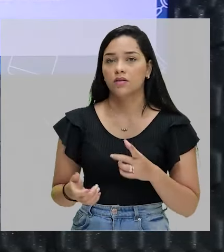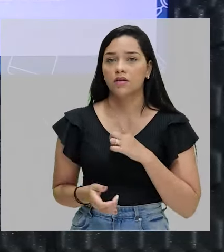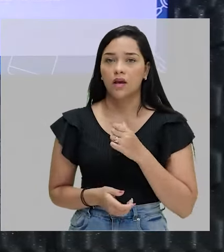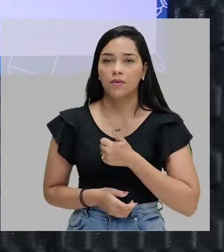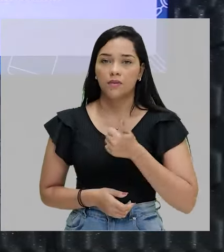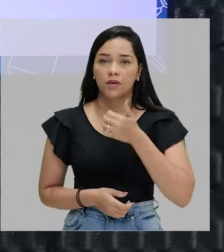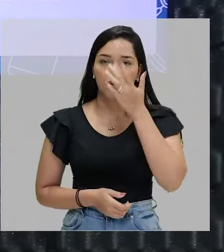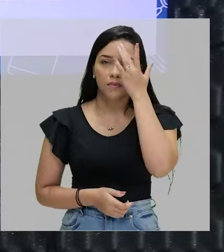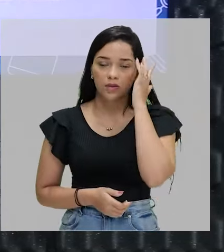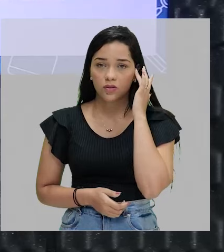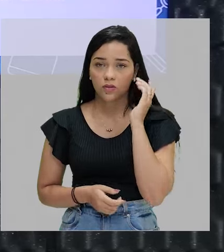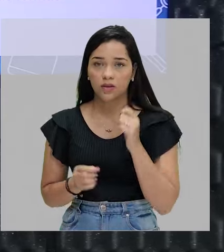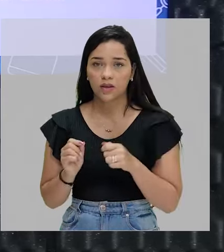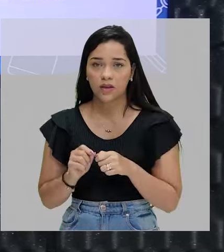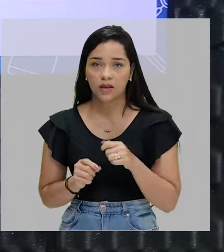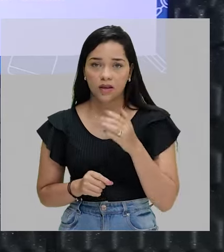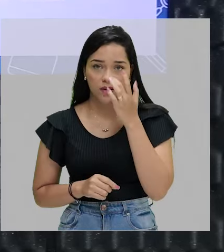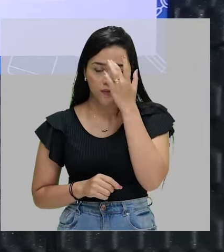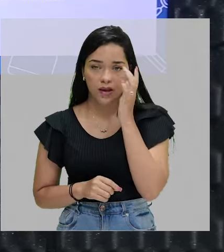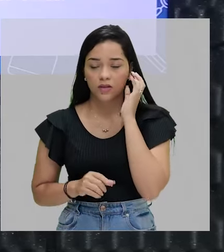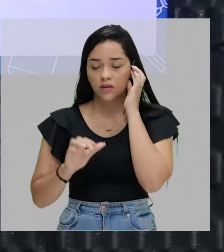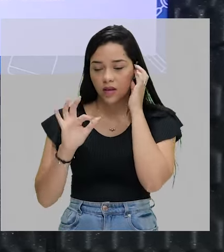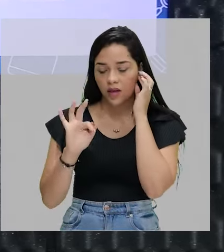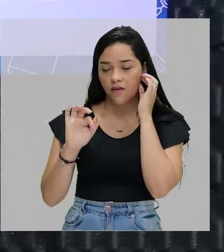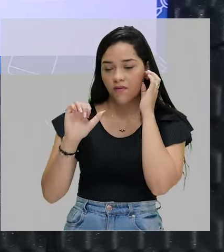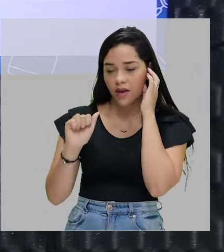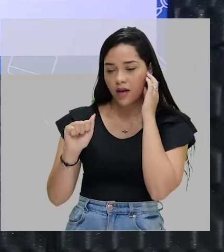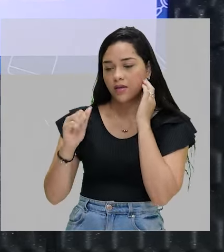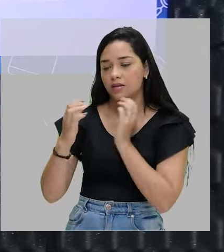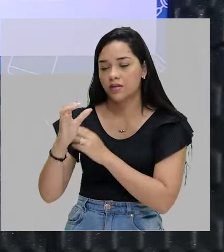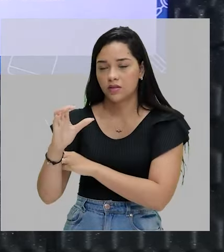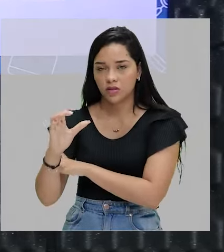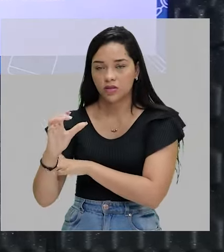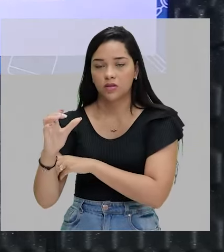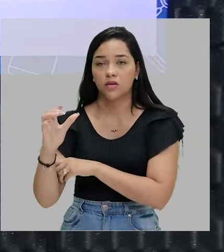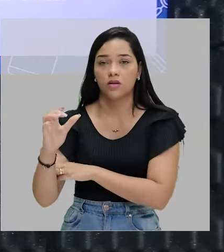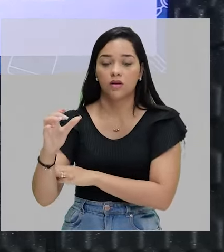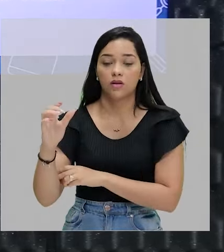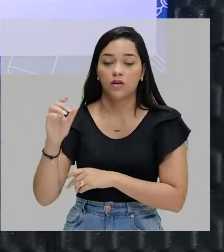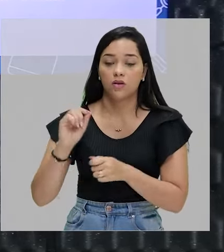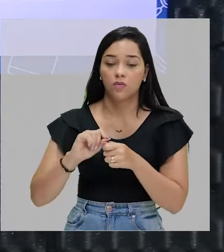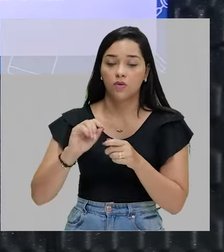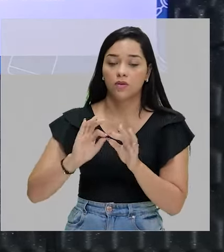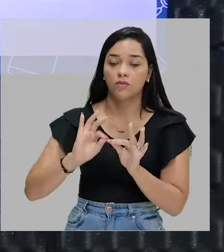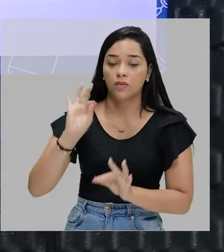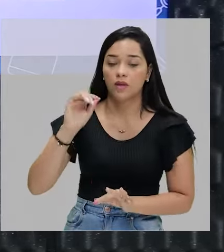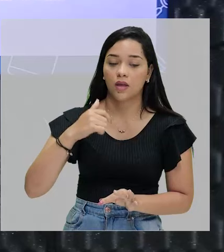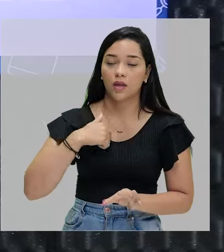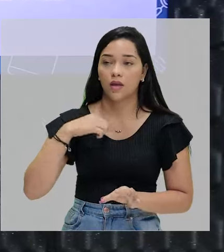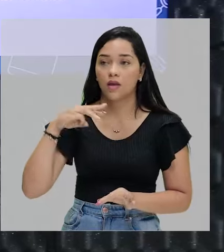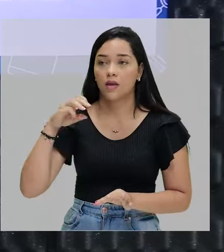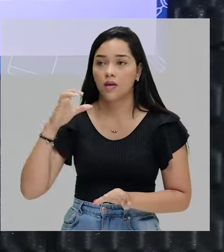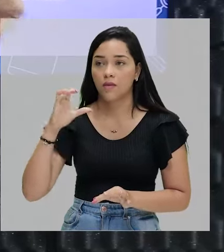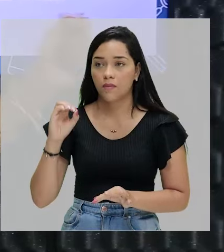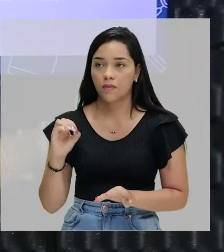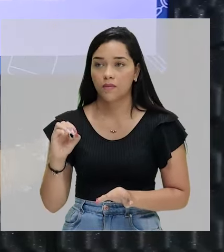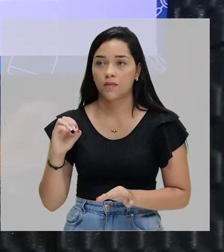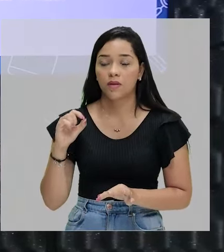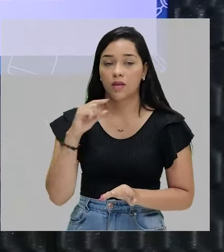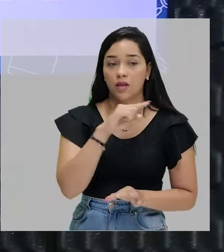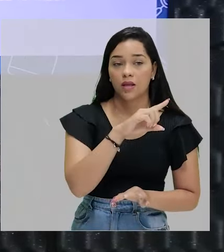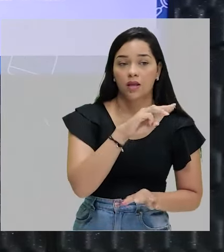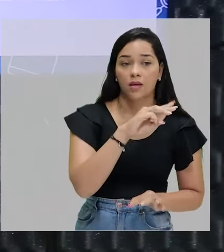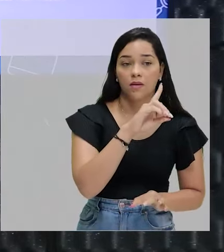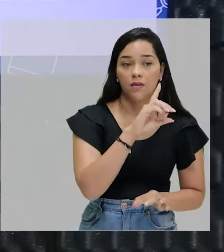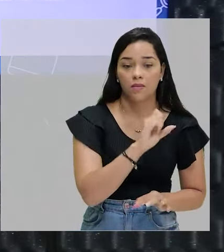primeira pessoa é faço, F-A-C-C-dilha, então muda. Medi, eu meço, tu me des.